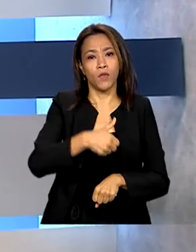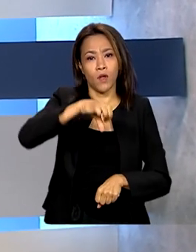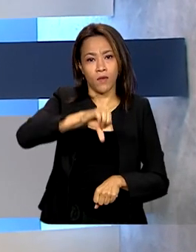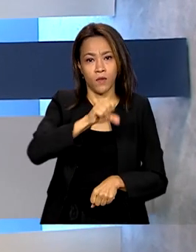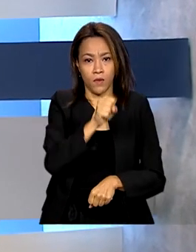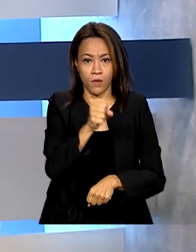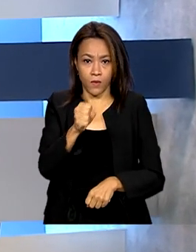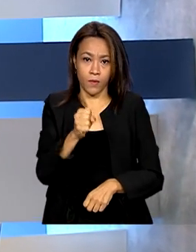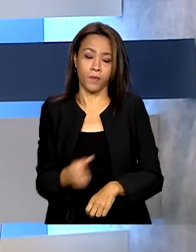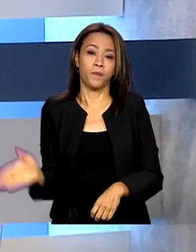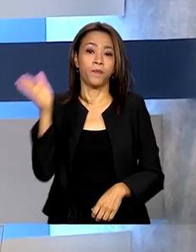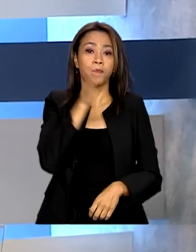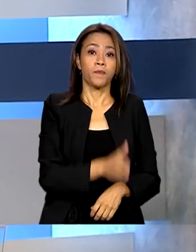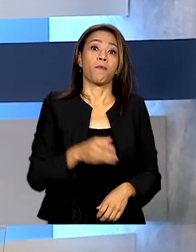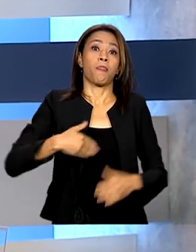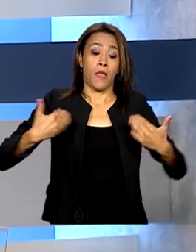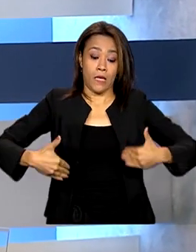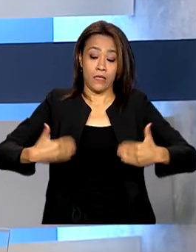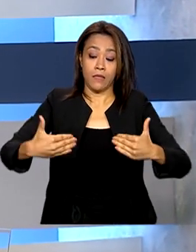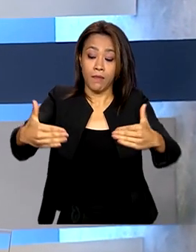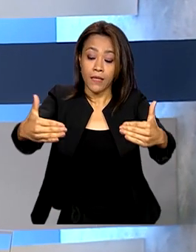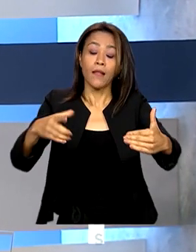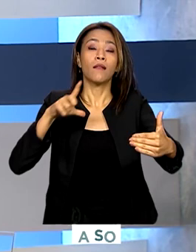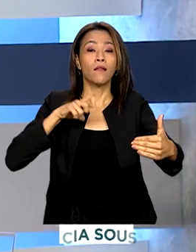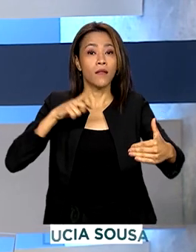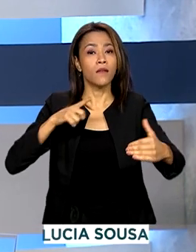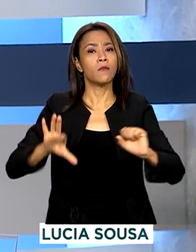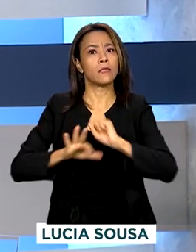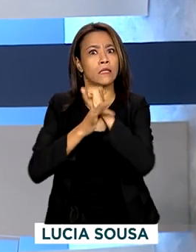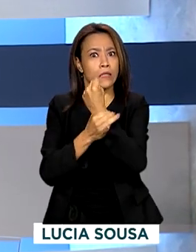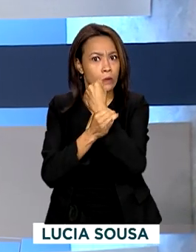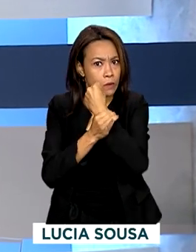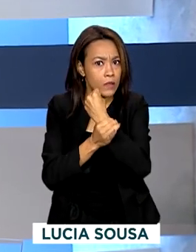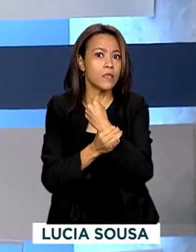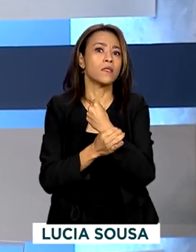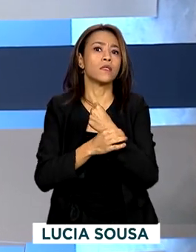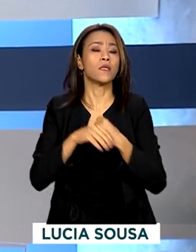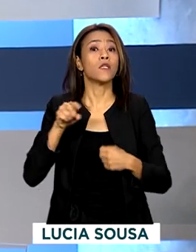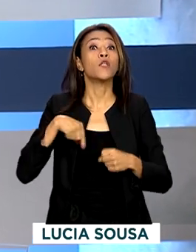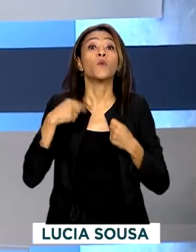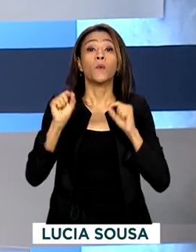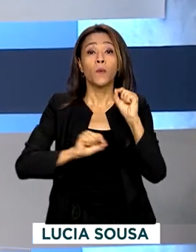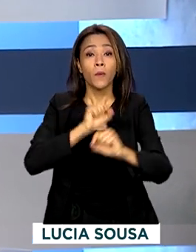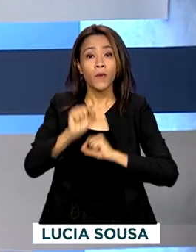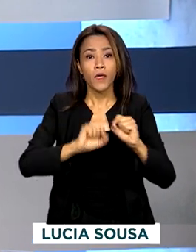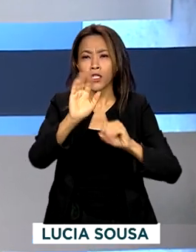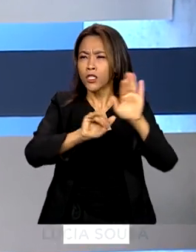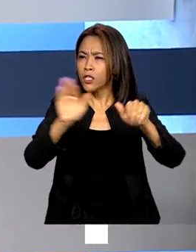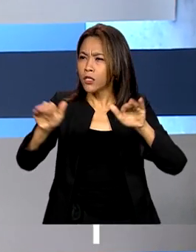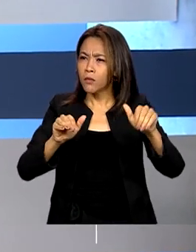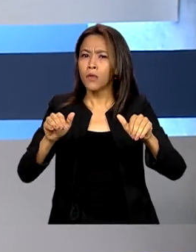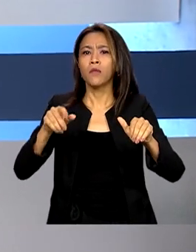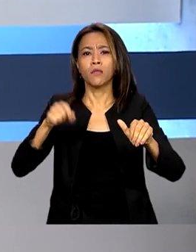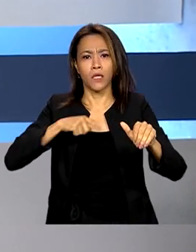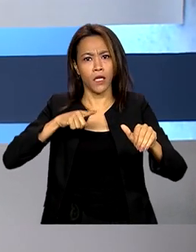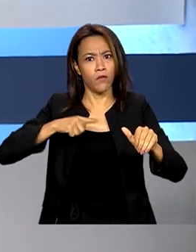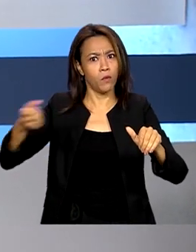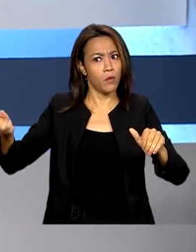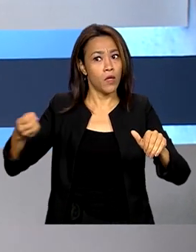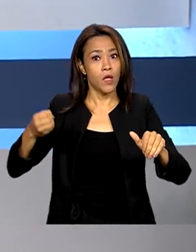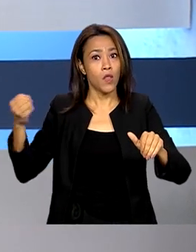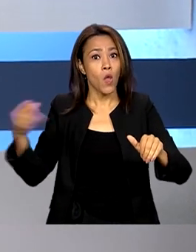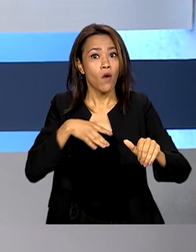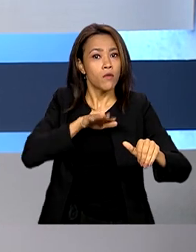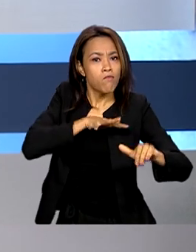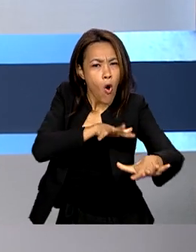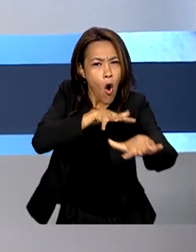A esplanada dos ministérios em Brasília teve a segurança reforçada após convocações de novas manifestações. E o Supremo